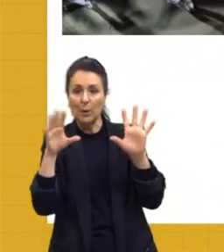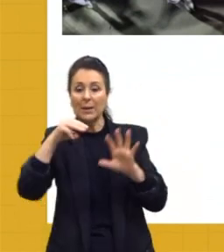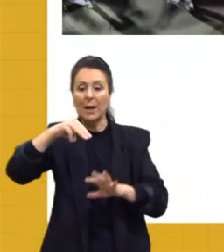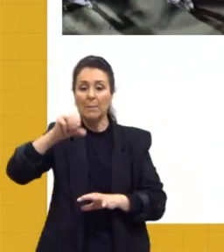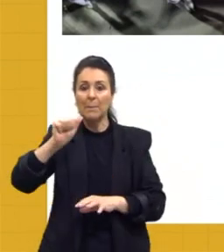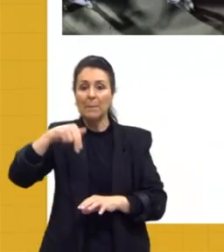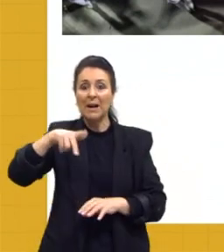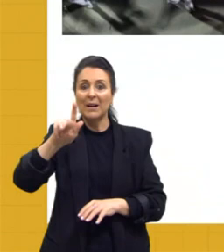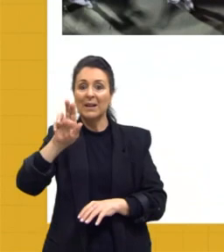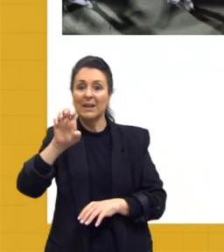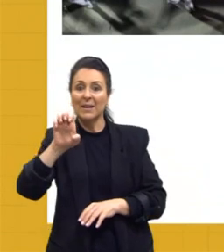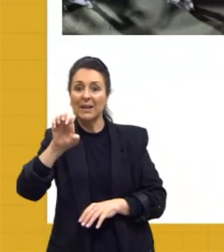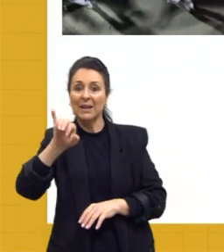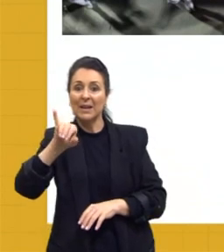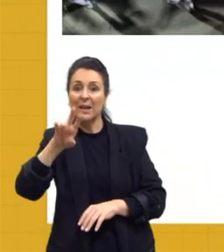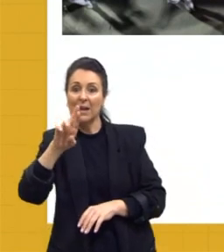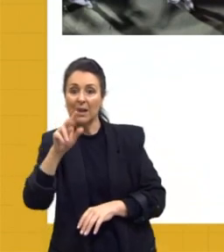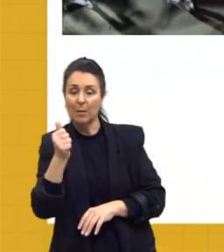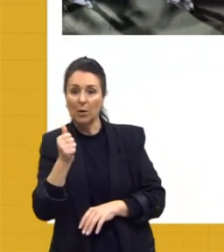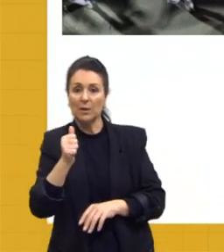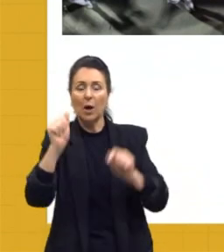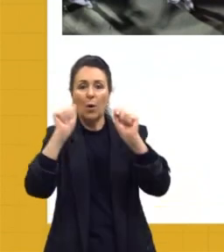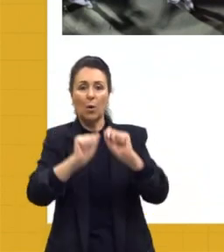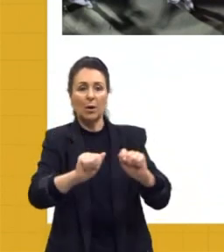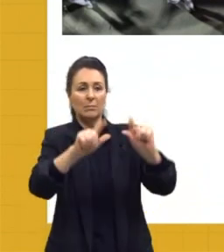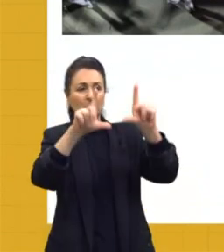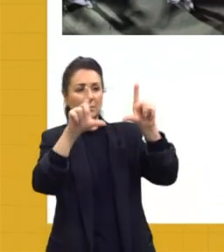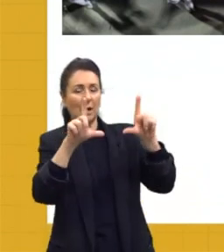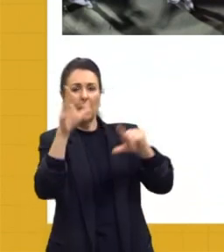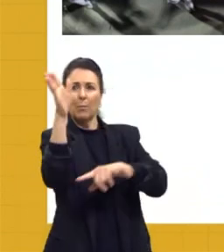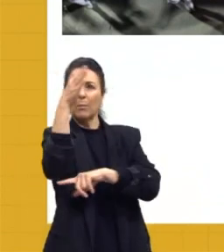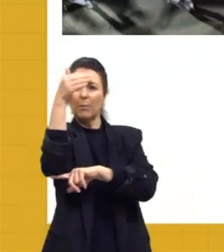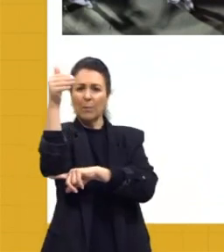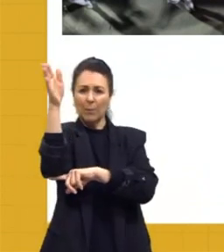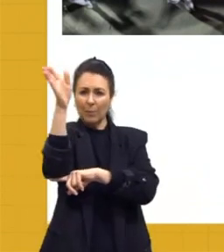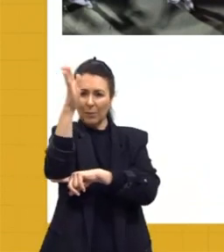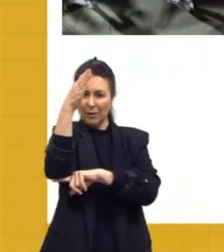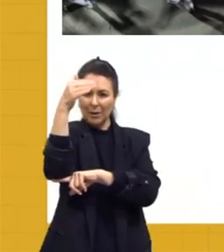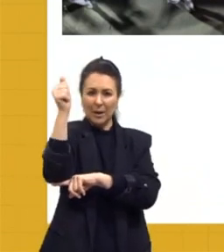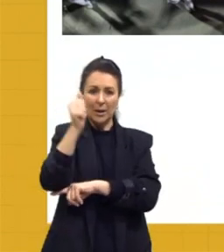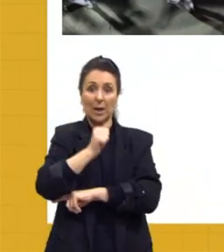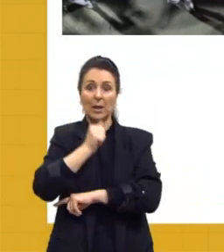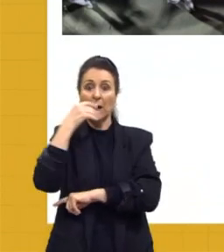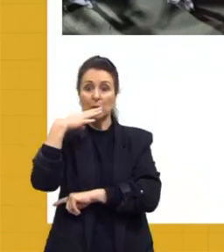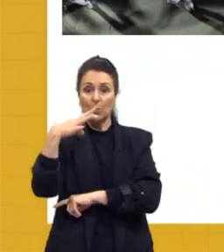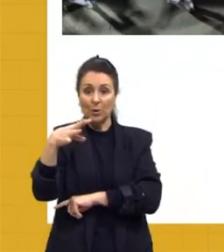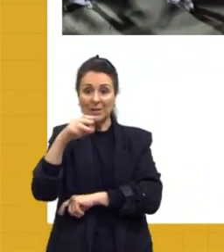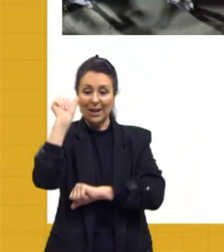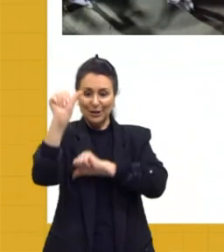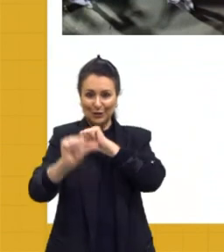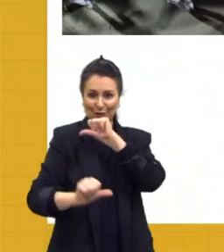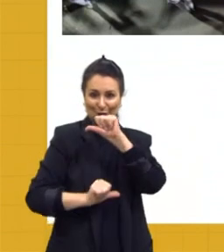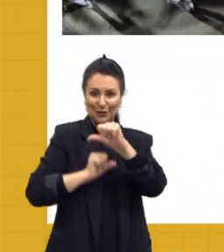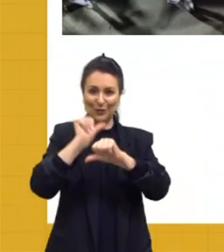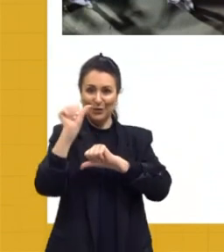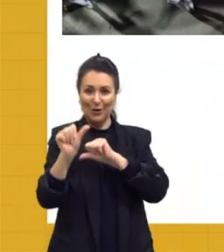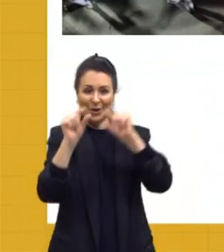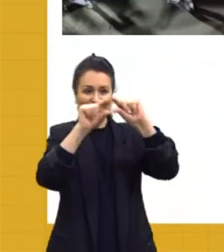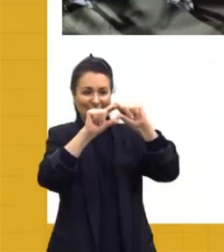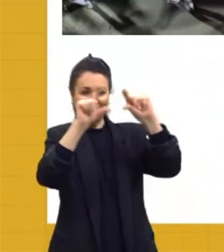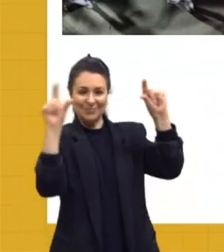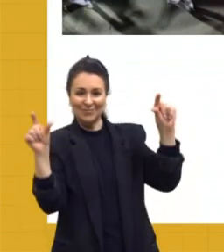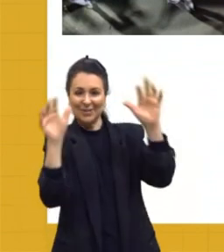tem essa imagem de uma bandeira com as cores da mangueira que troca o Ordem e Progresso por índios,